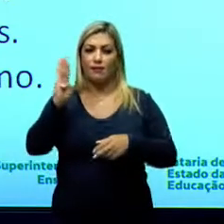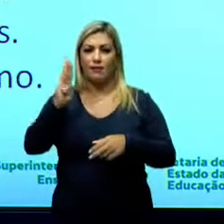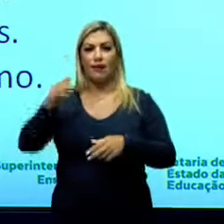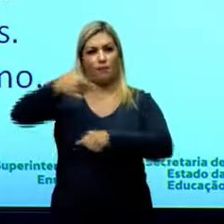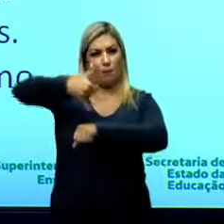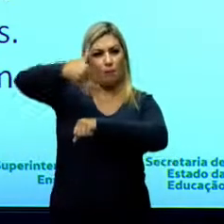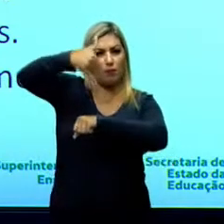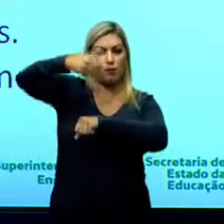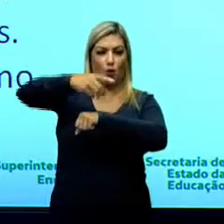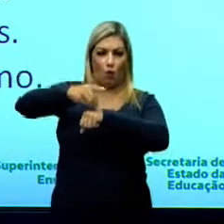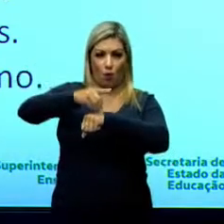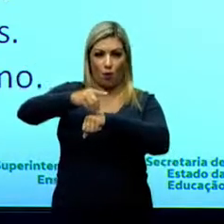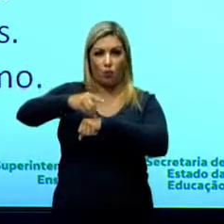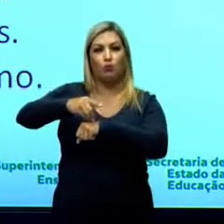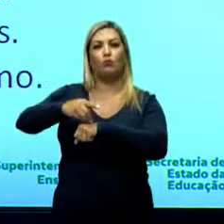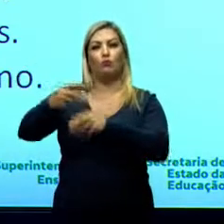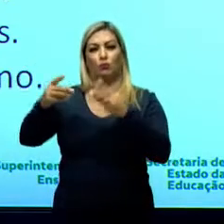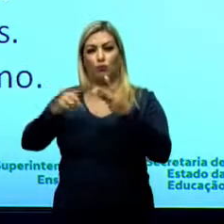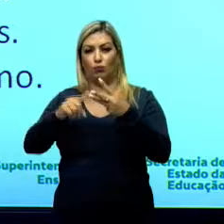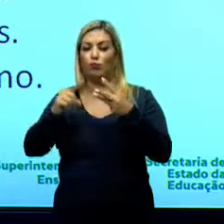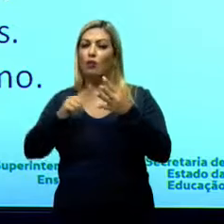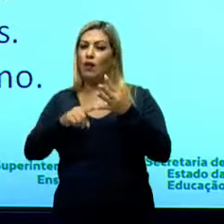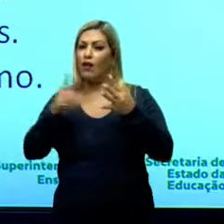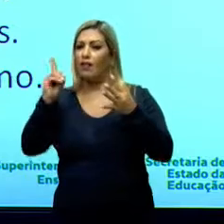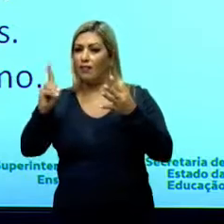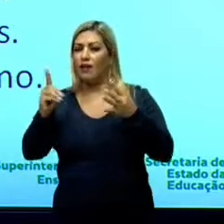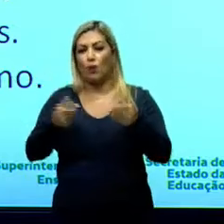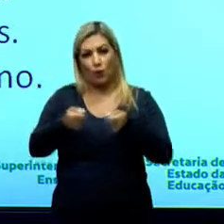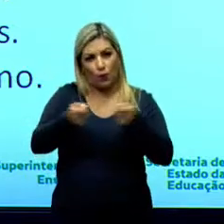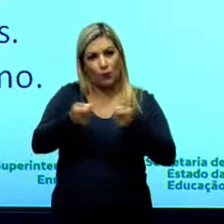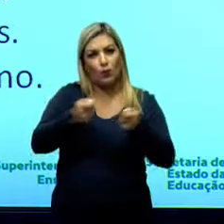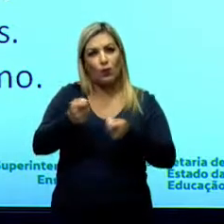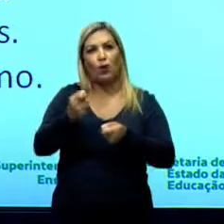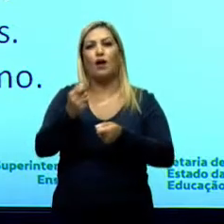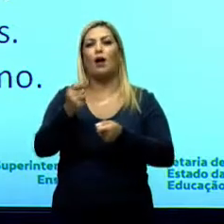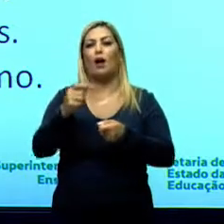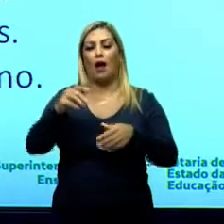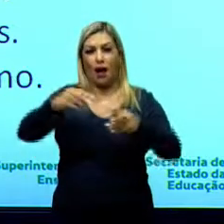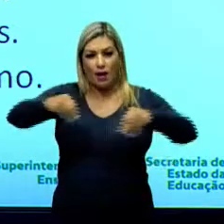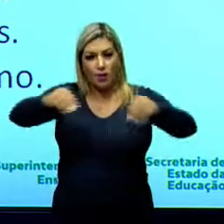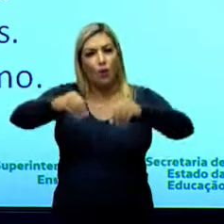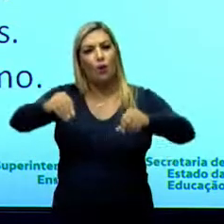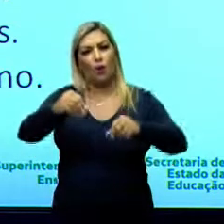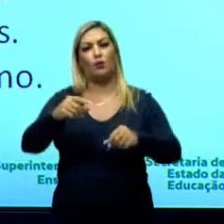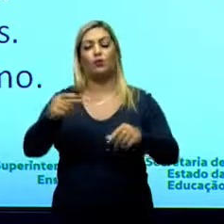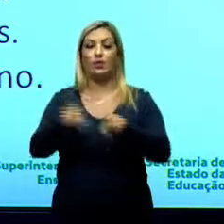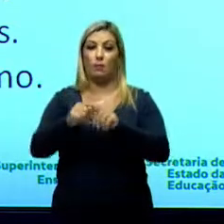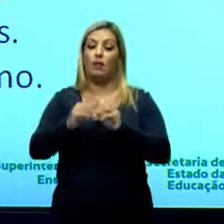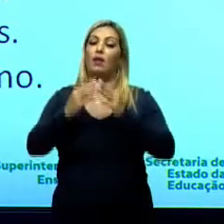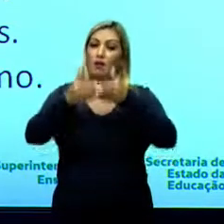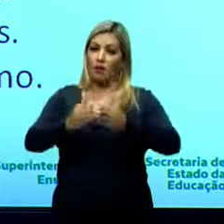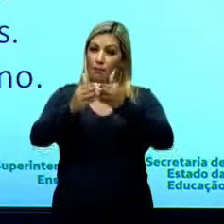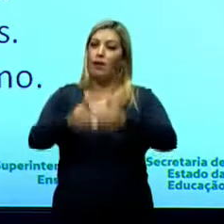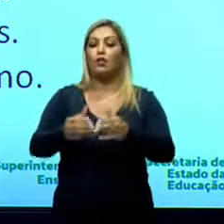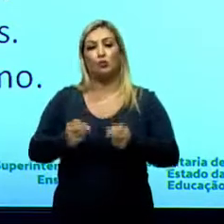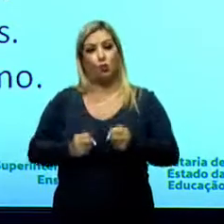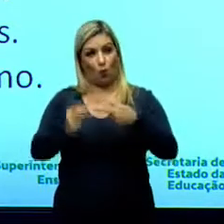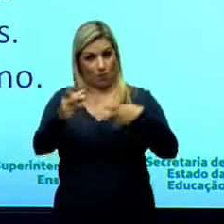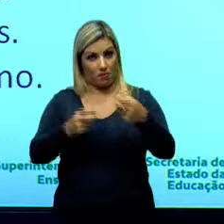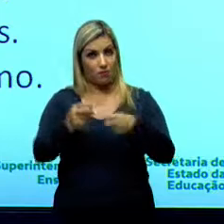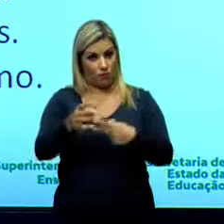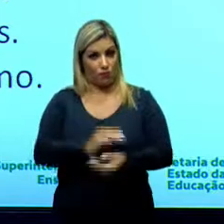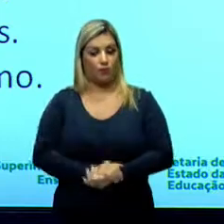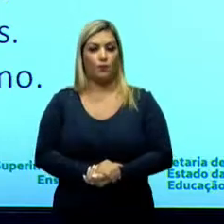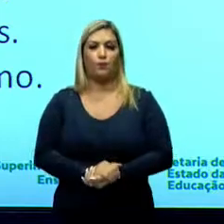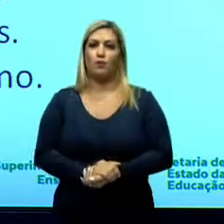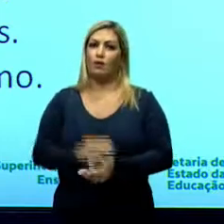D, controlar os sítios arqueológicos. E, monopolizar o comércio marítimo. Bem, aqui é uma questão que ela pode também